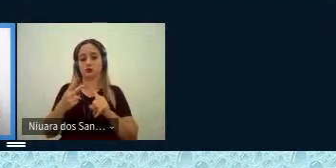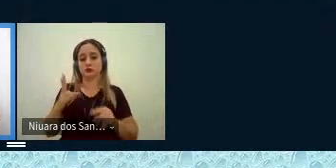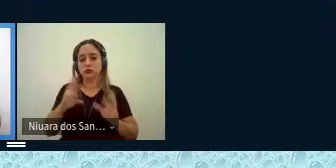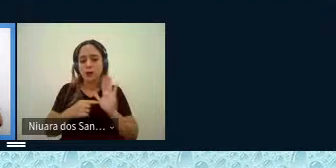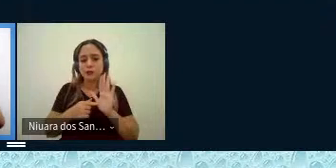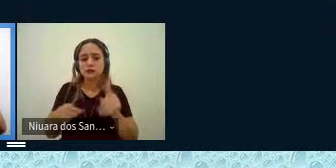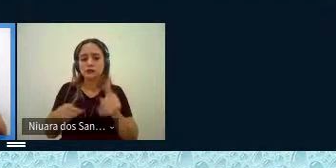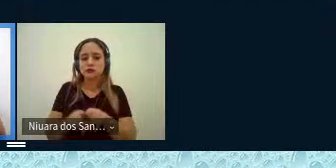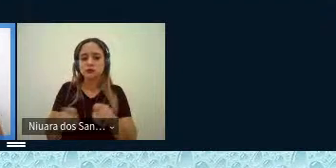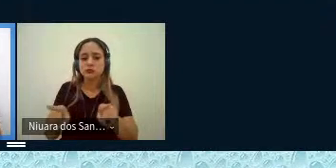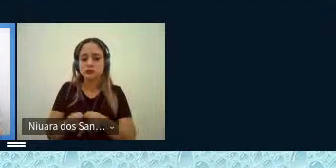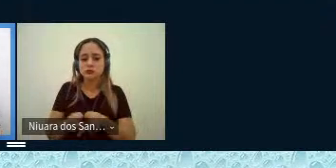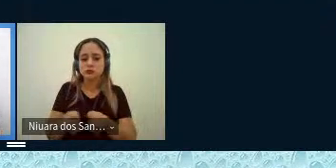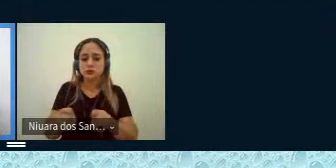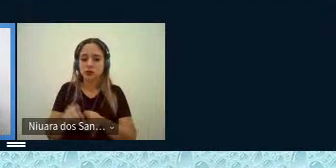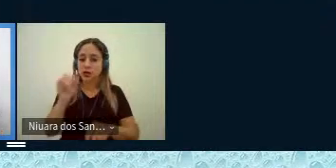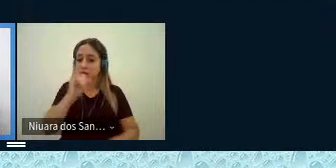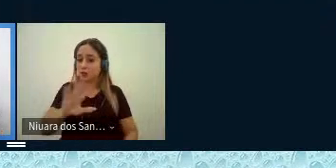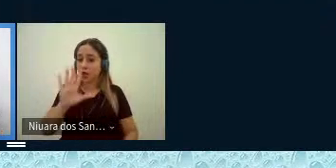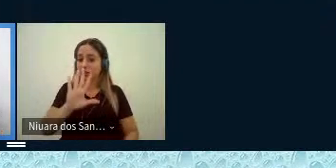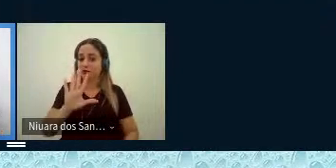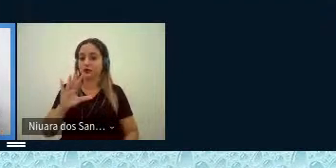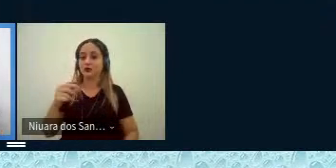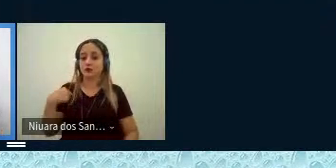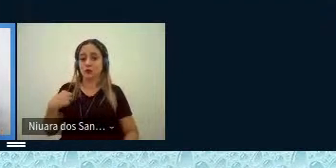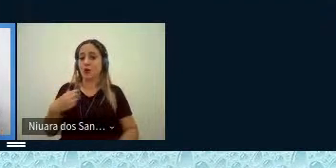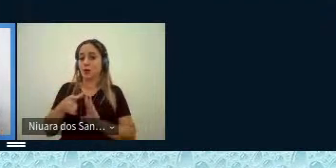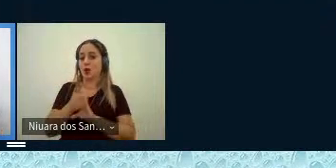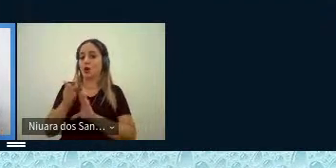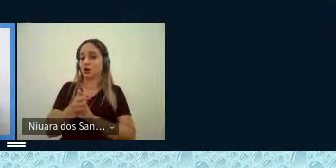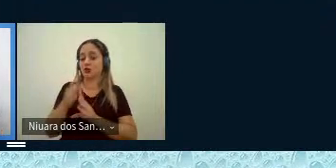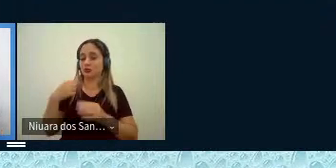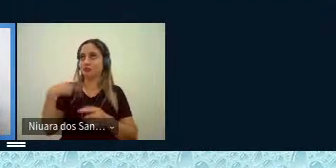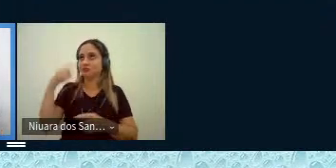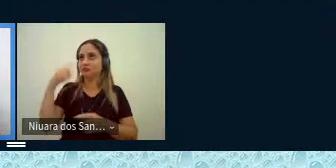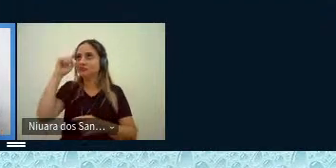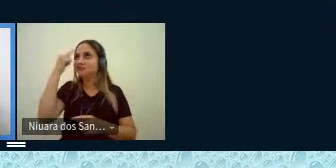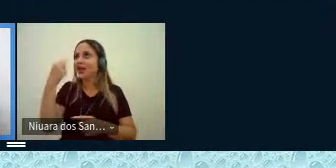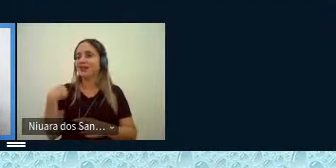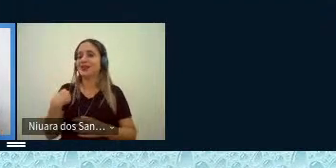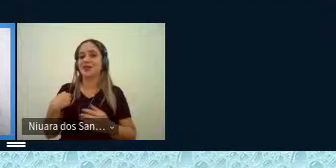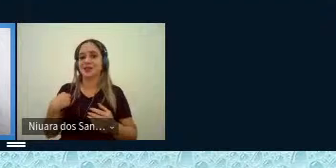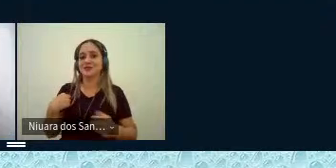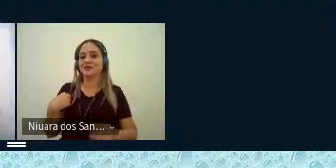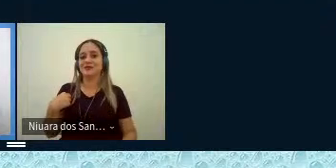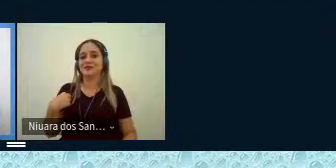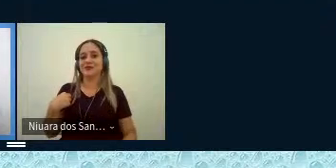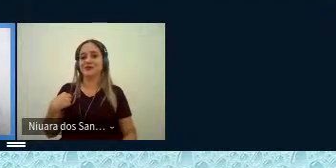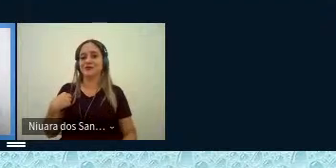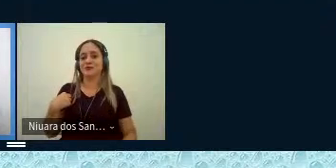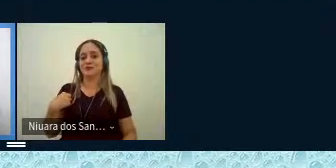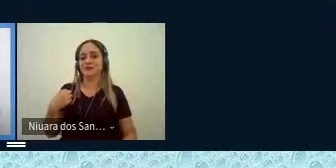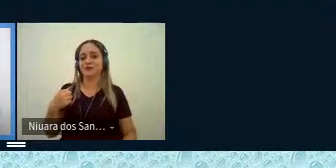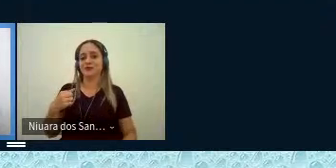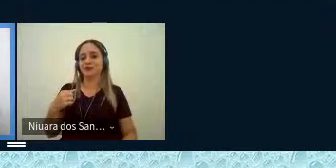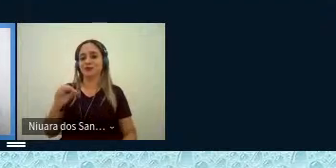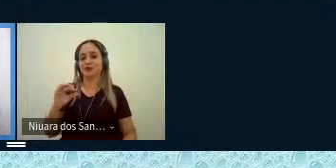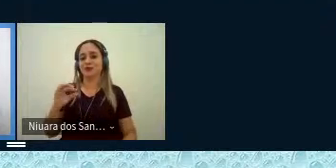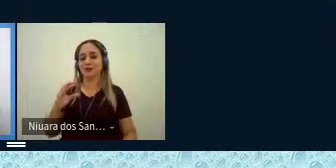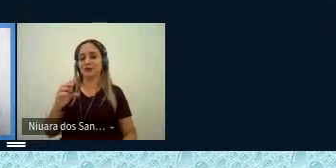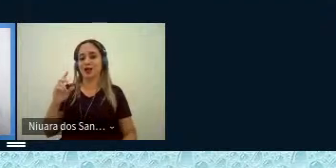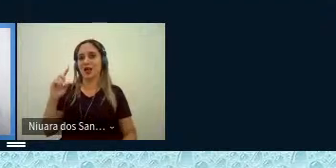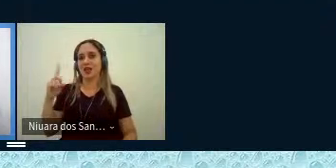apresentam ilustração foi uma ideia que a minha orientadora teve e eu devo dizer assim ela era cheia de